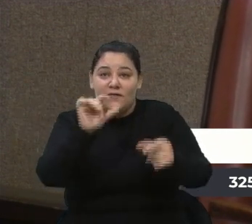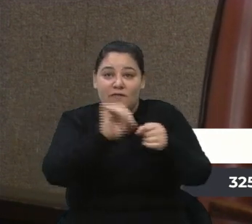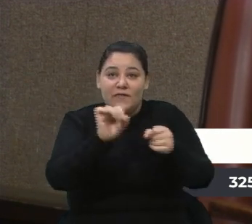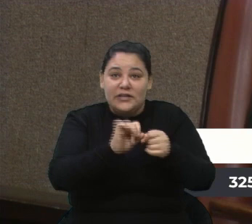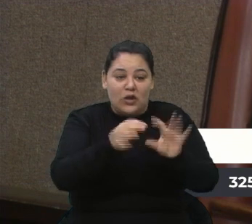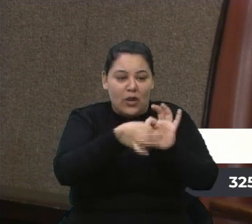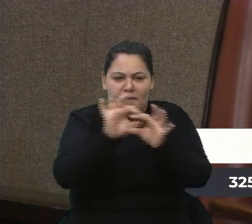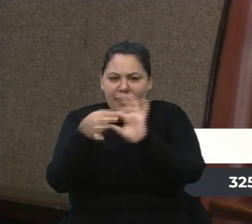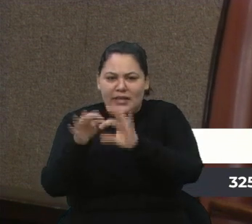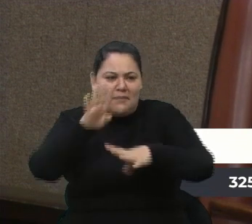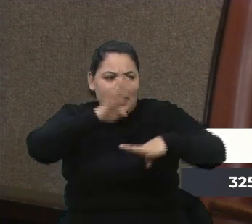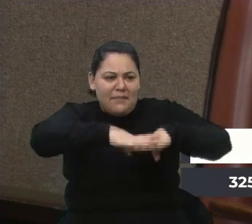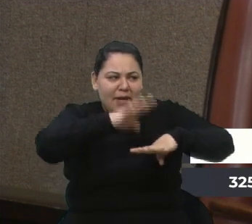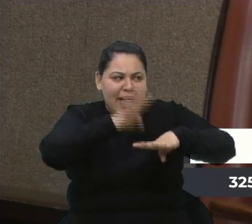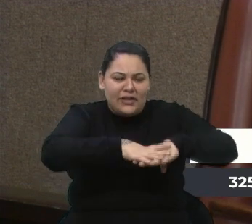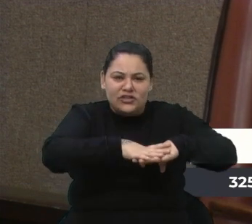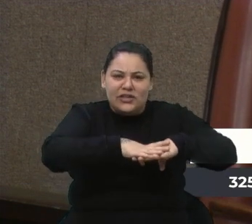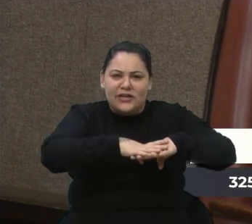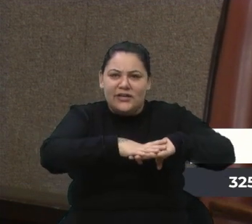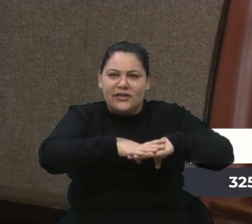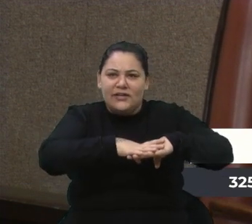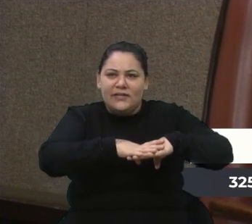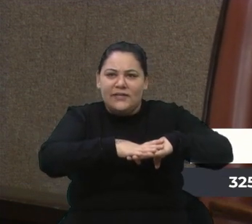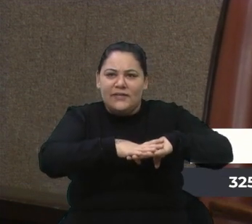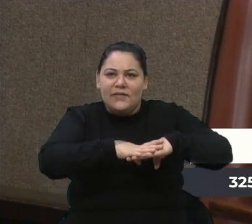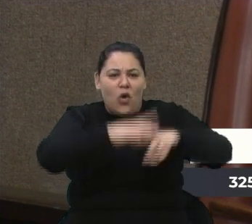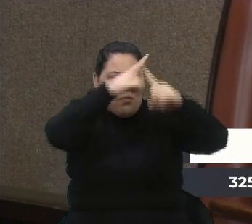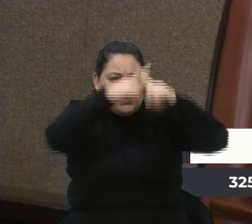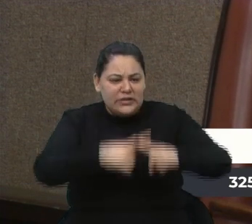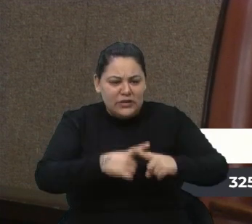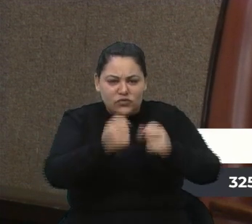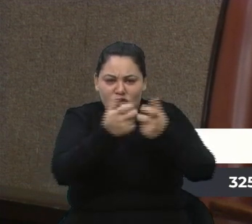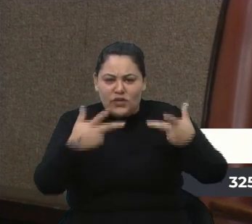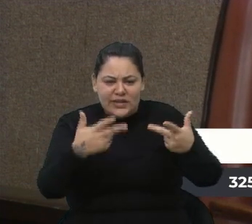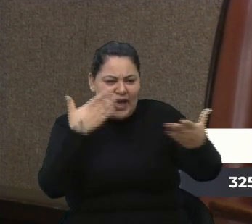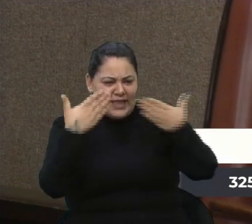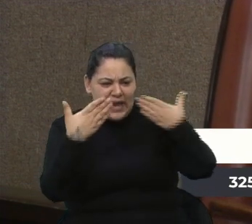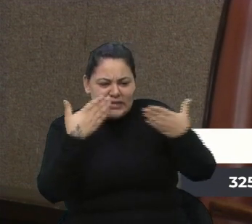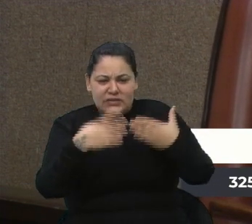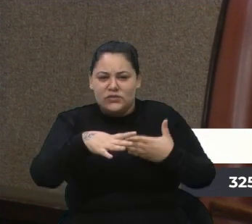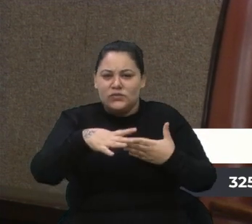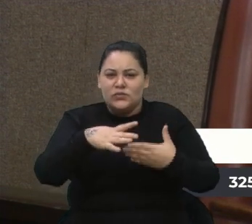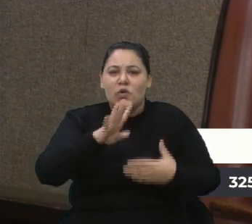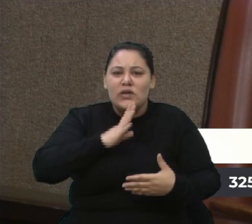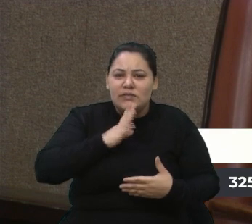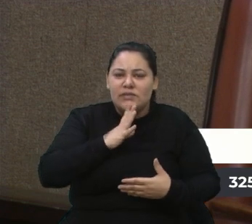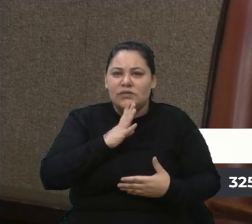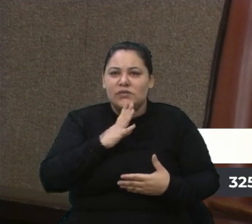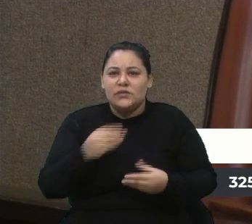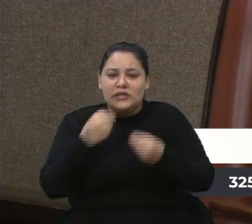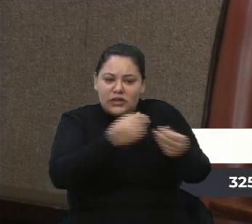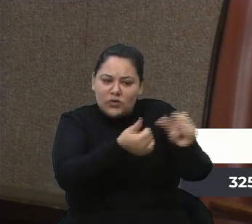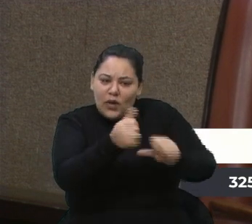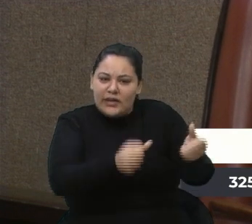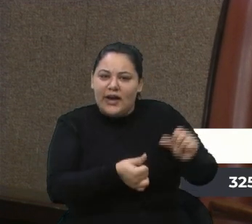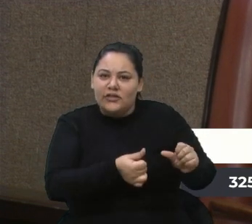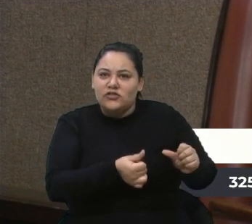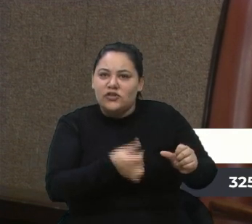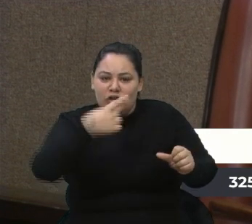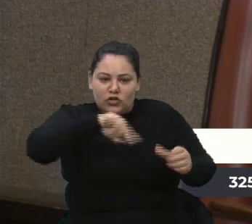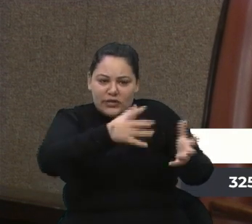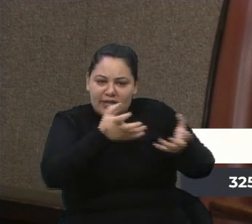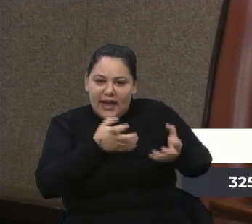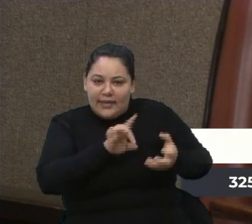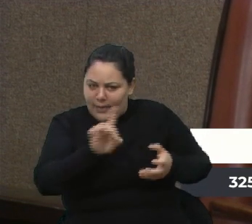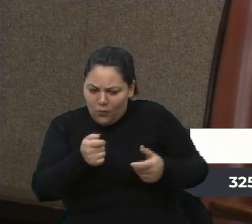Matemática, Olimpíadas disso, daquilo, avaliando conhecimento, dando condições. E é isso que a gente quer. Não nem nivelar por baixo.